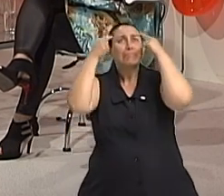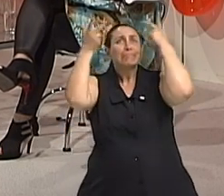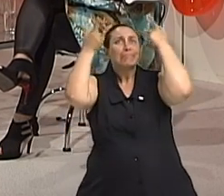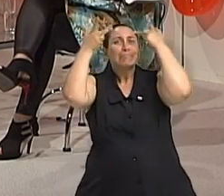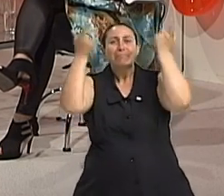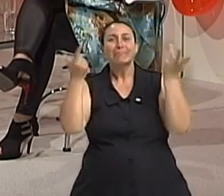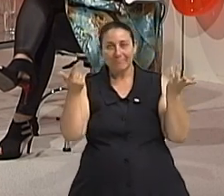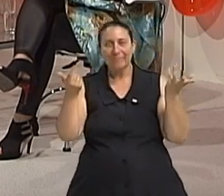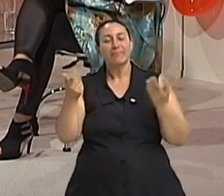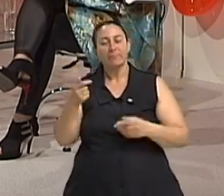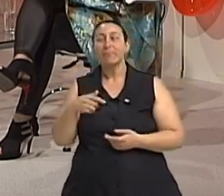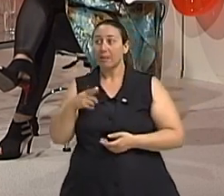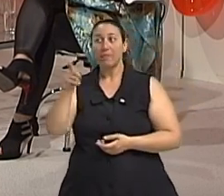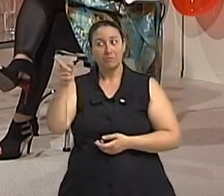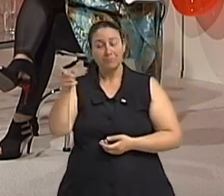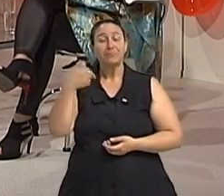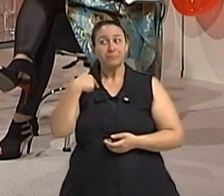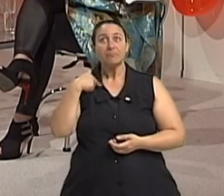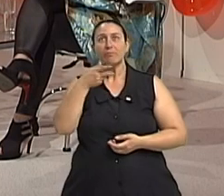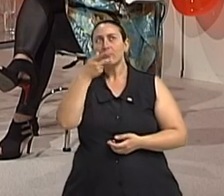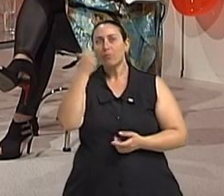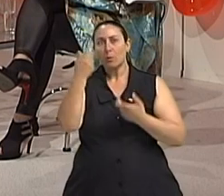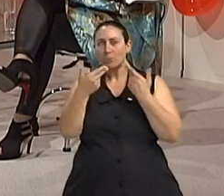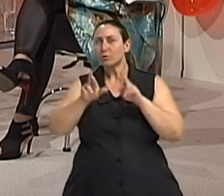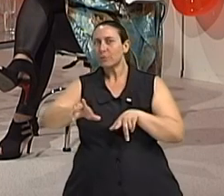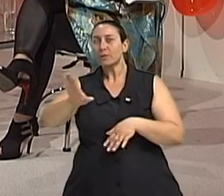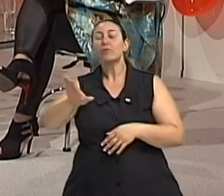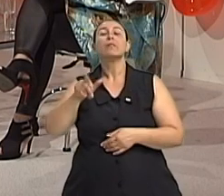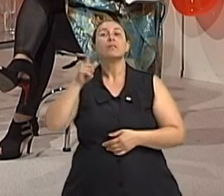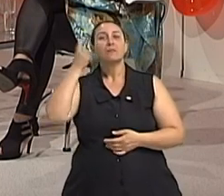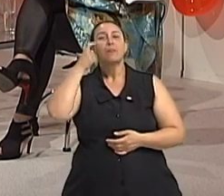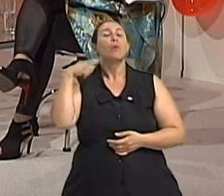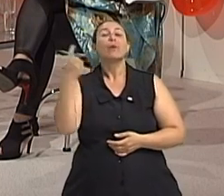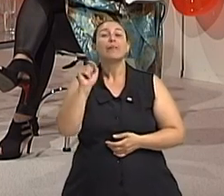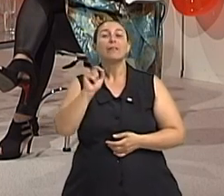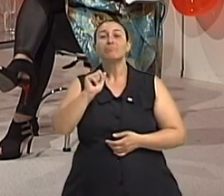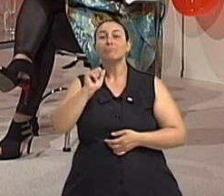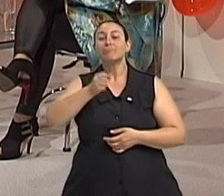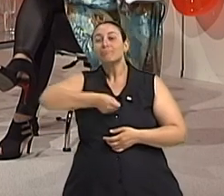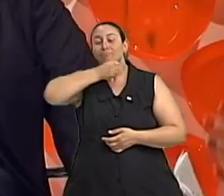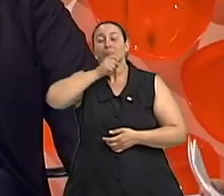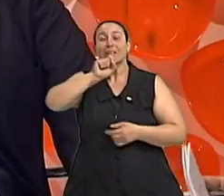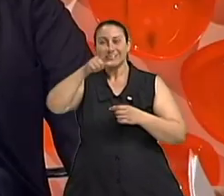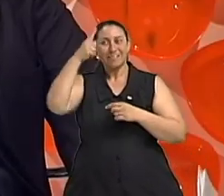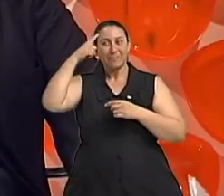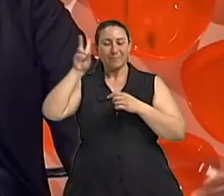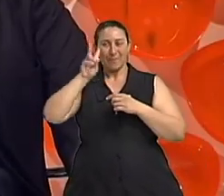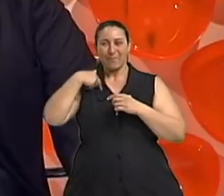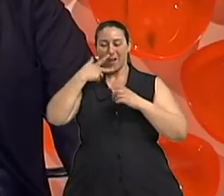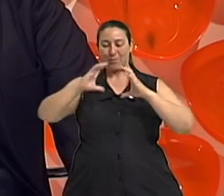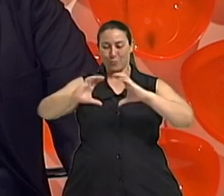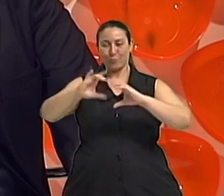a uma situação pior eu faço uma colocação um pouquinho diferente como mencionei antes a questão do envelhecimento precoce da bexiga a infecção